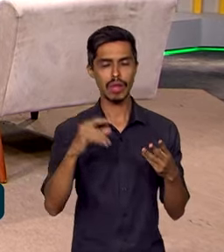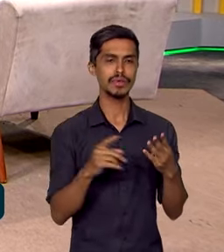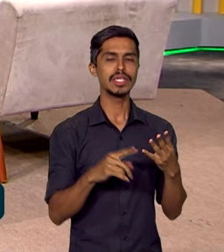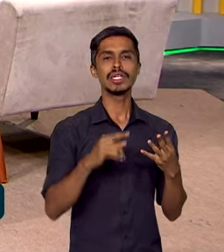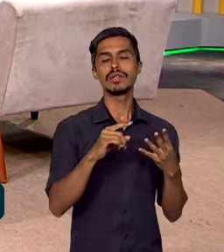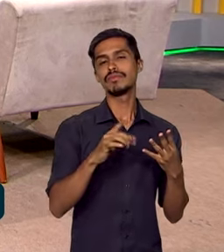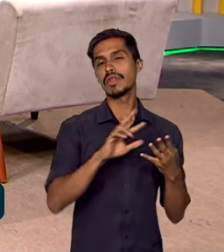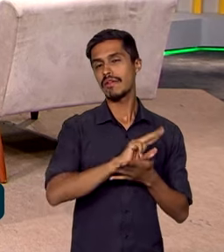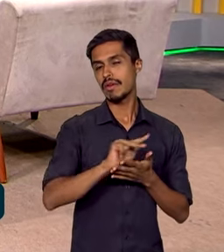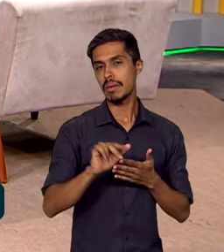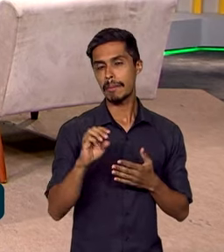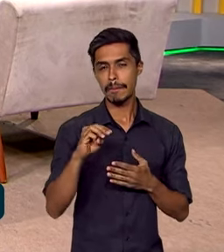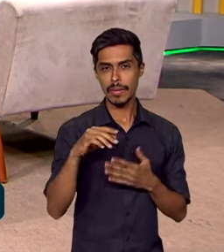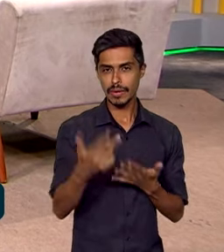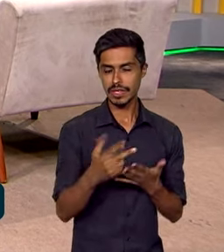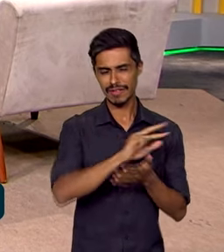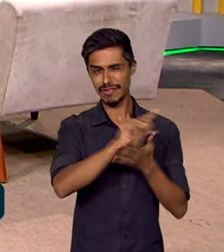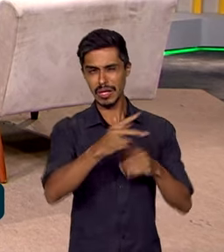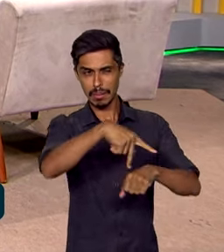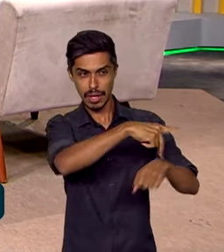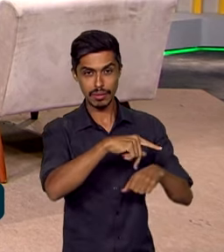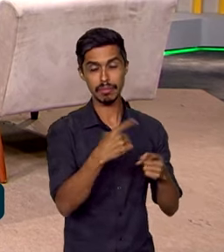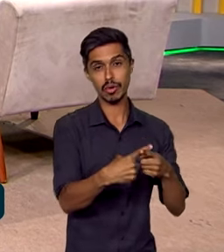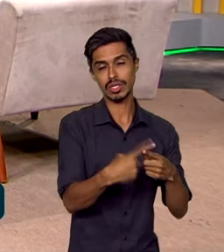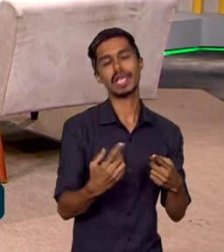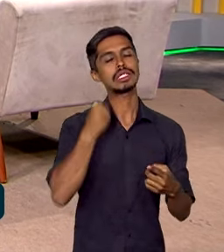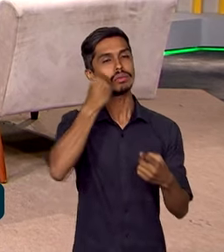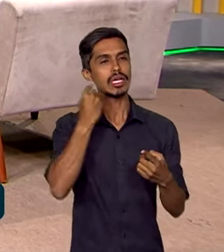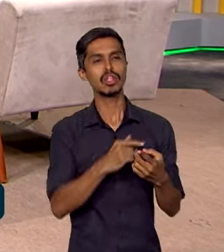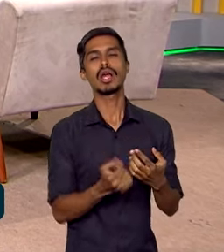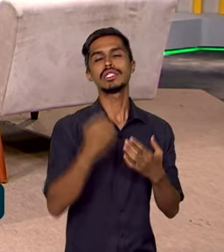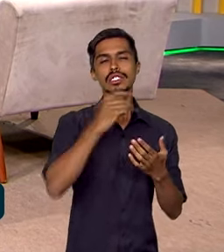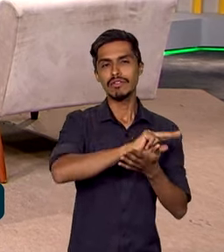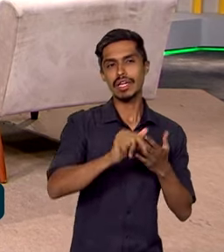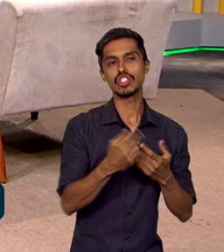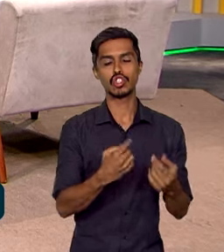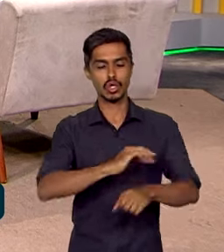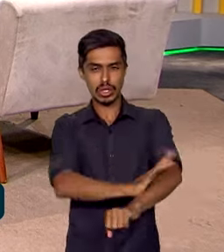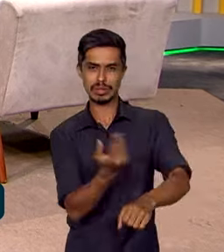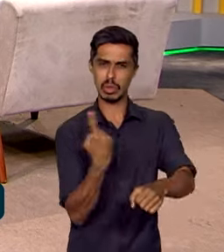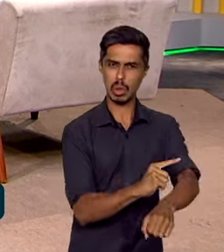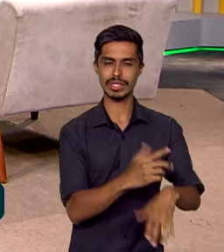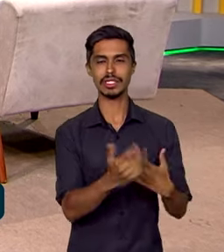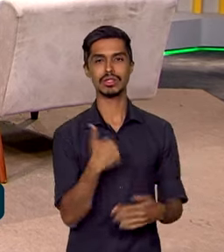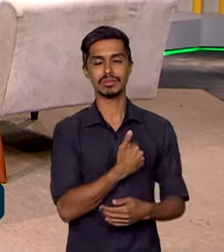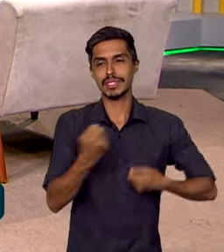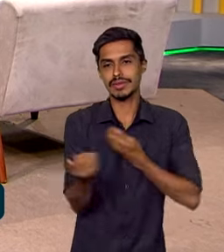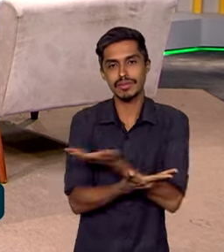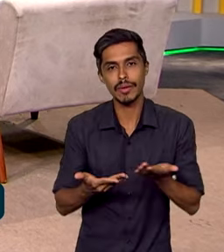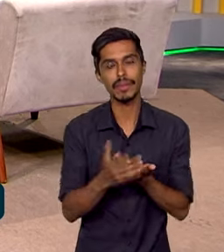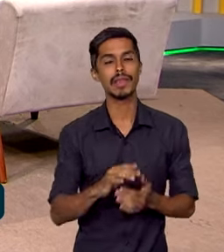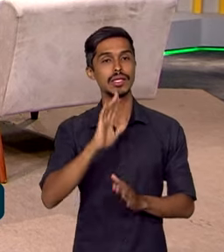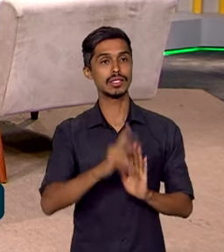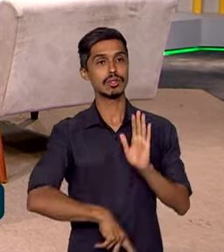intercâmbio de alunos, porque as experiências de educação antirracista, elas precisam ser partilhadas. E esse programa já